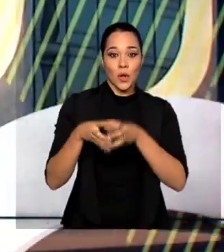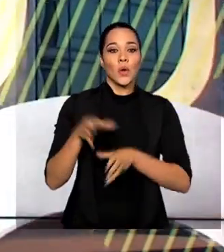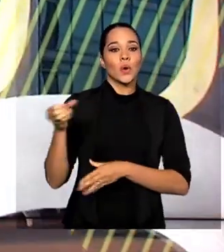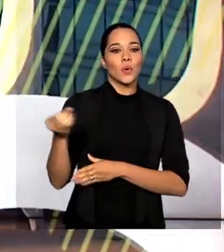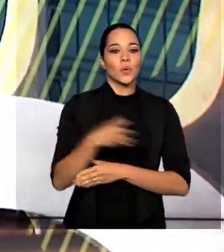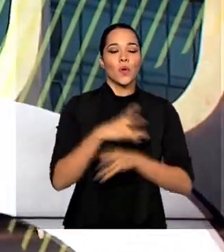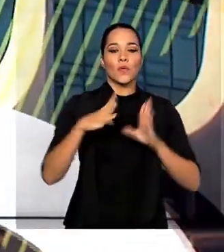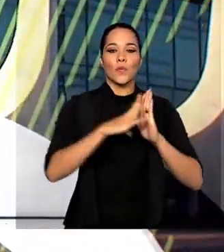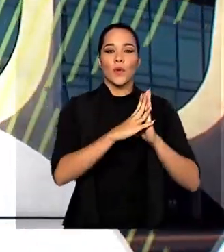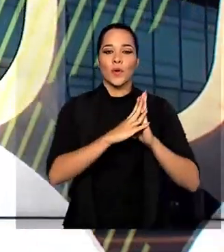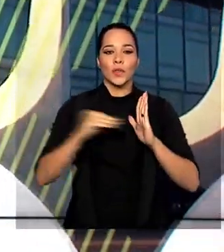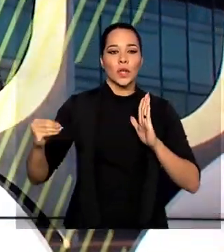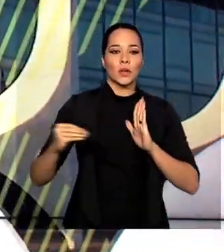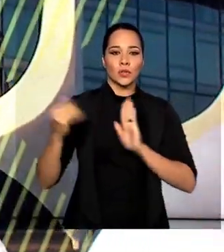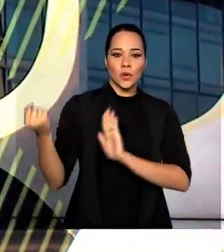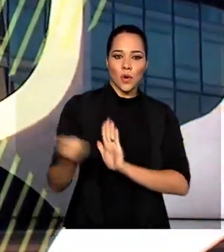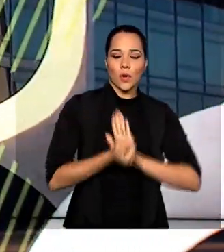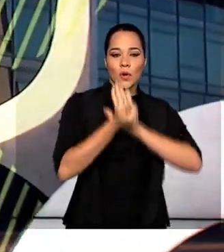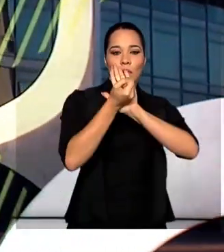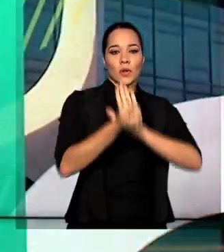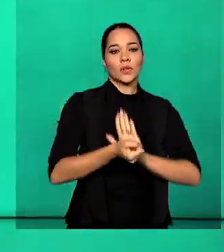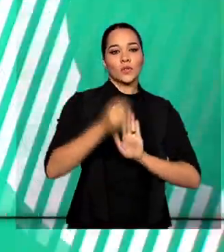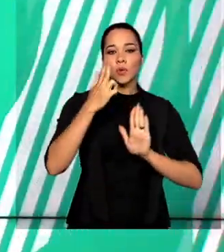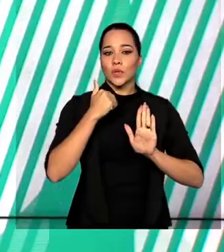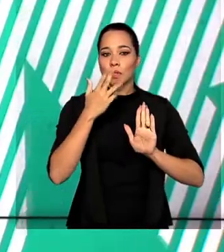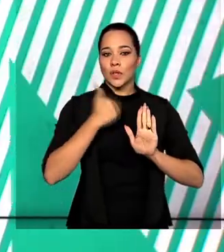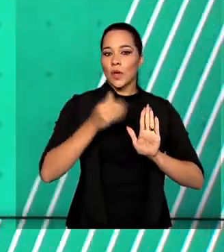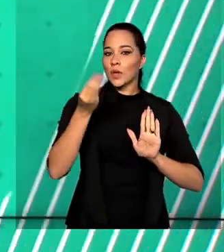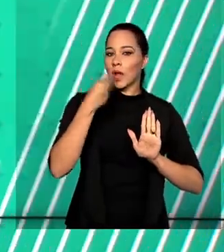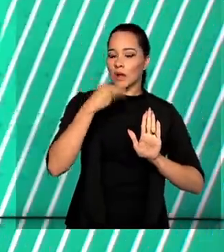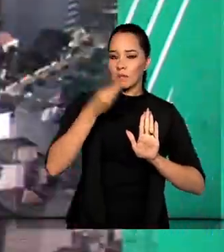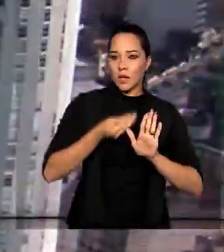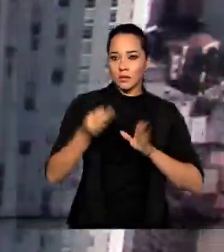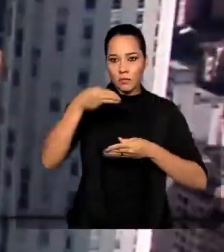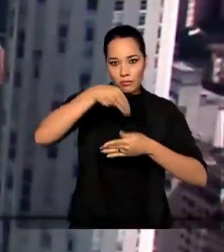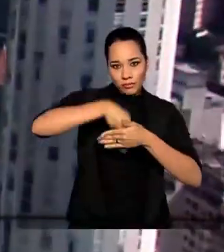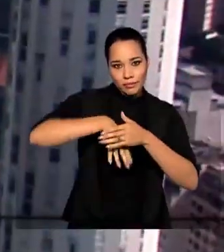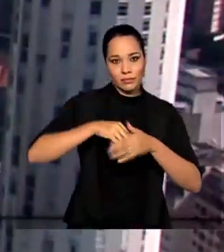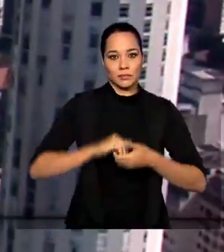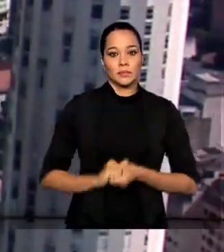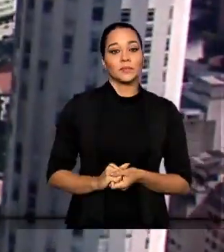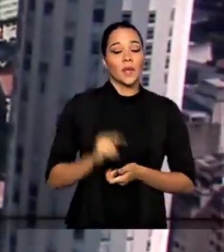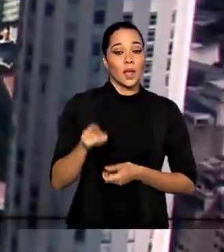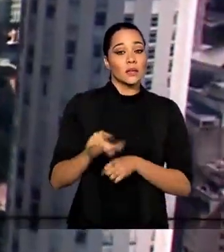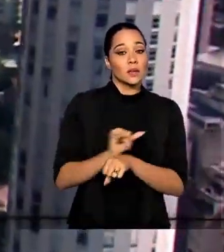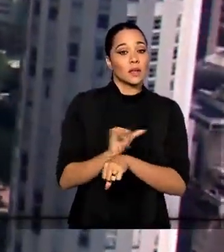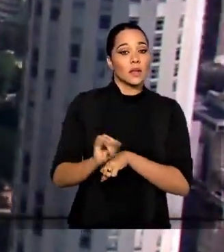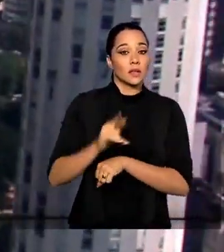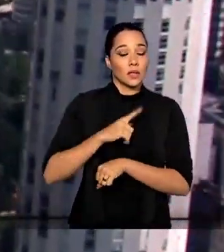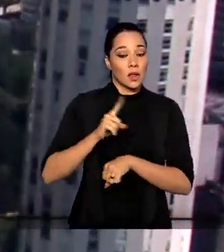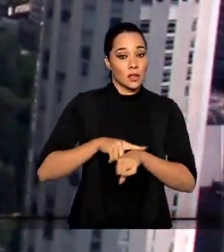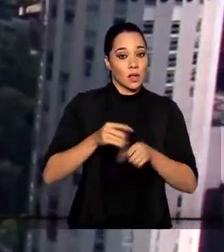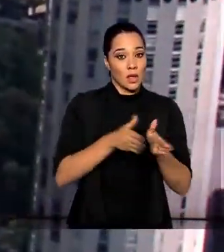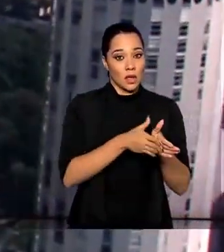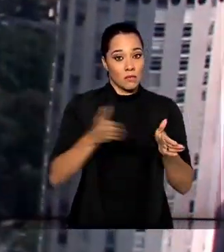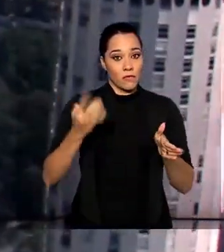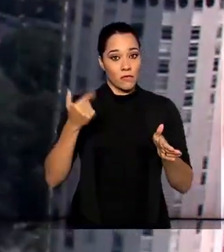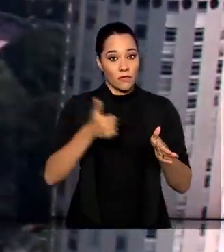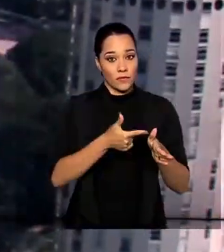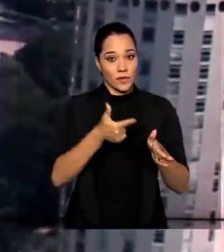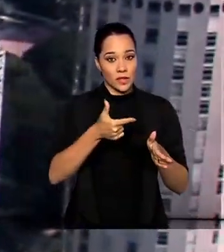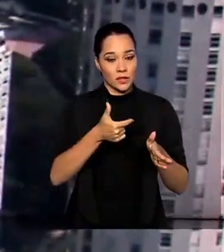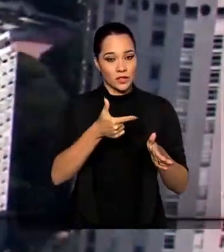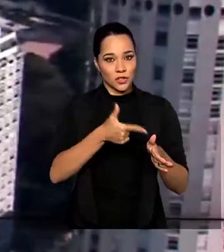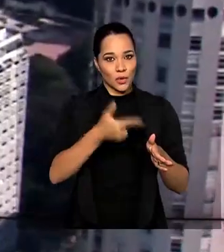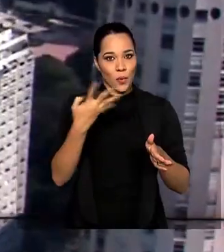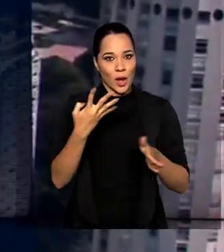novo modelo de rotulagem nutricional dos alimentos embalados. A medida ainda tem um prazo de 24 meses